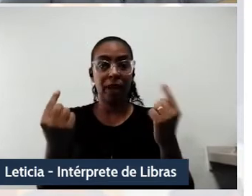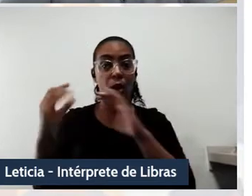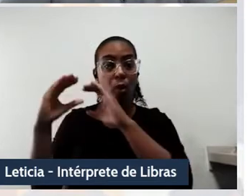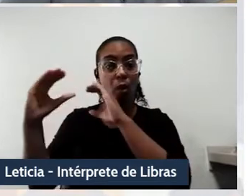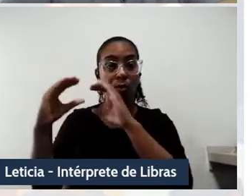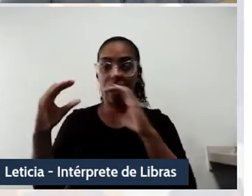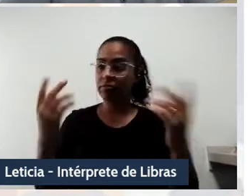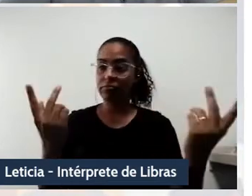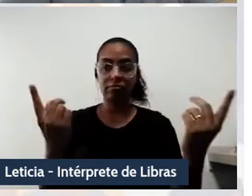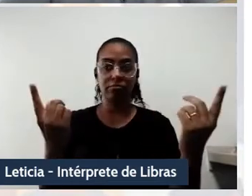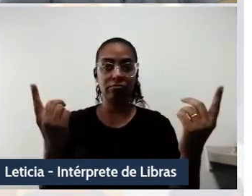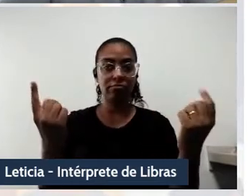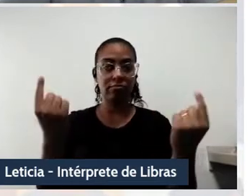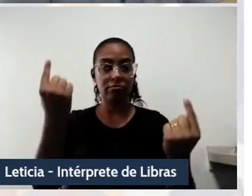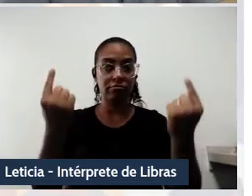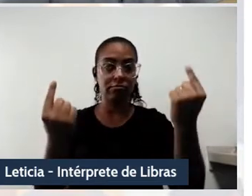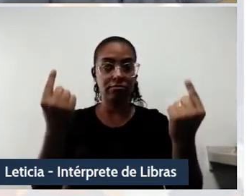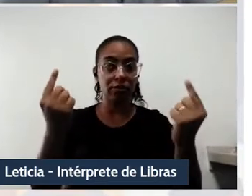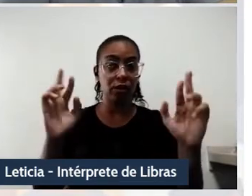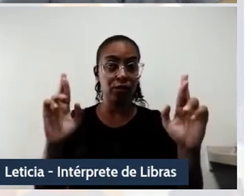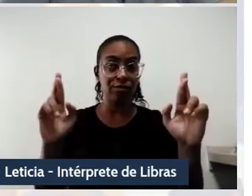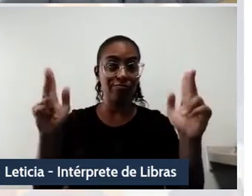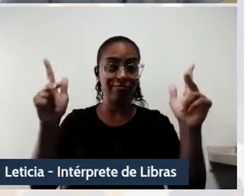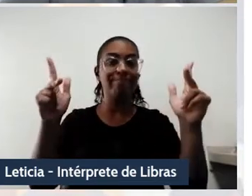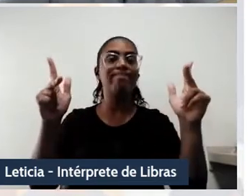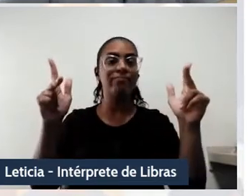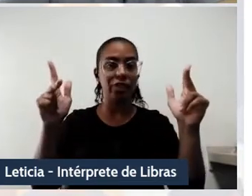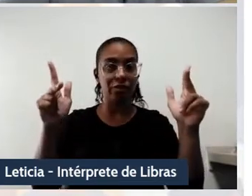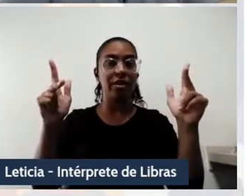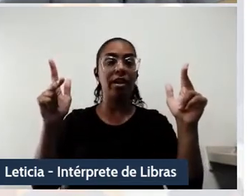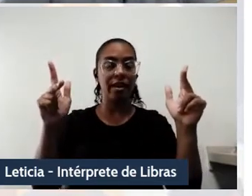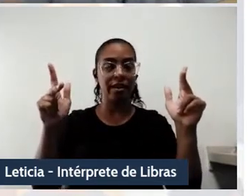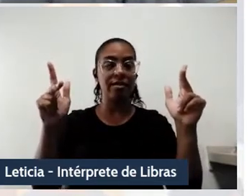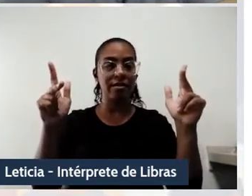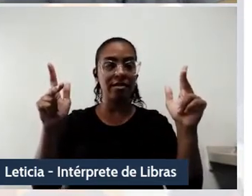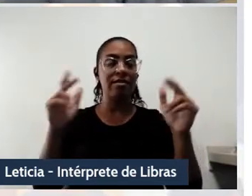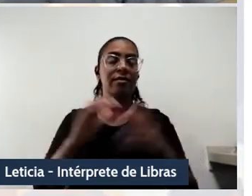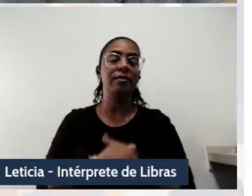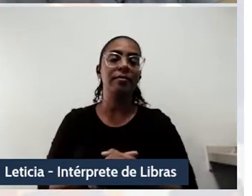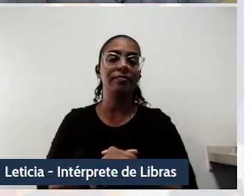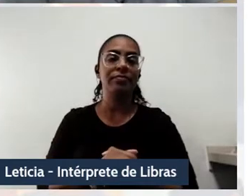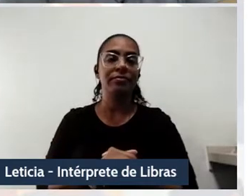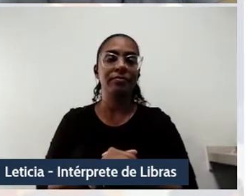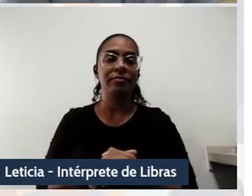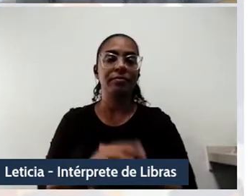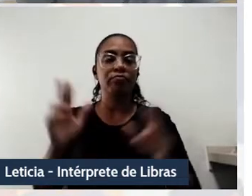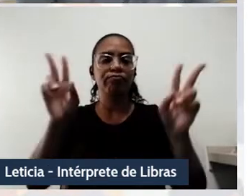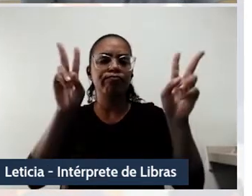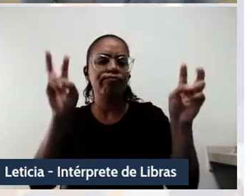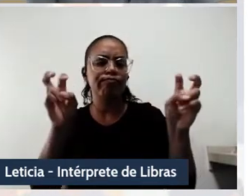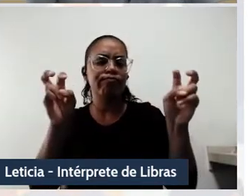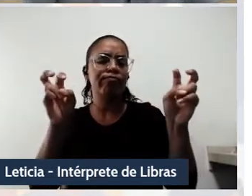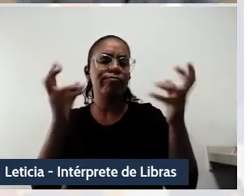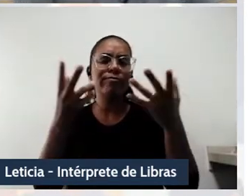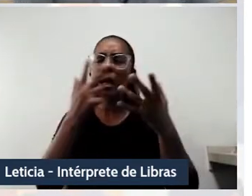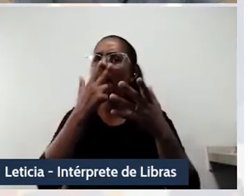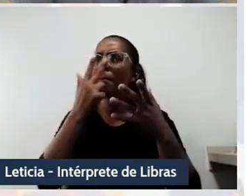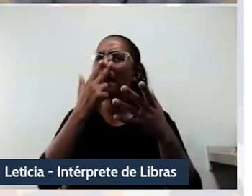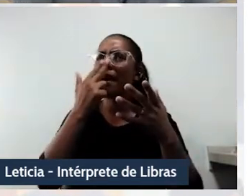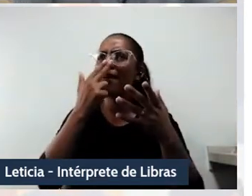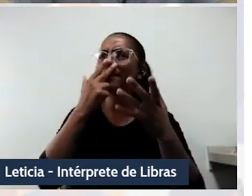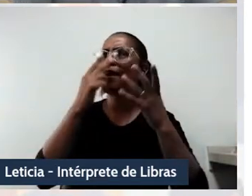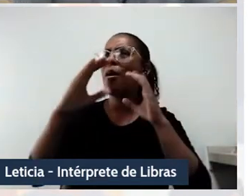não comunicação, ou seja, interruptores para escapar ao controle. Fecham aspas. No mesmo sentido de